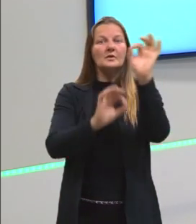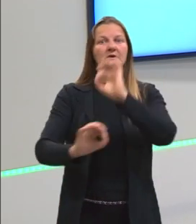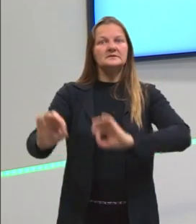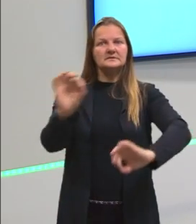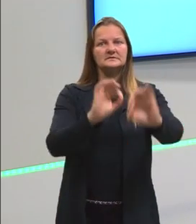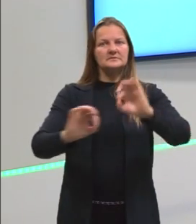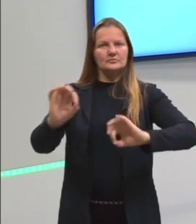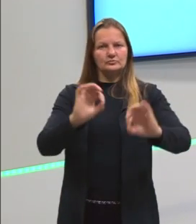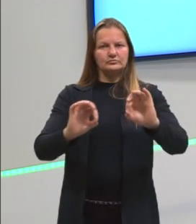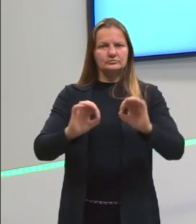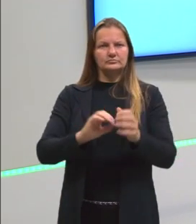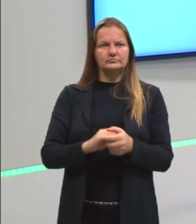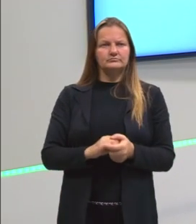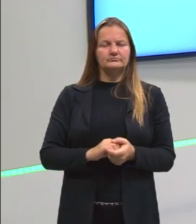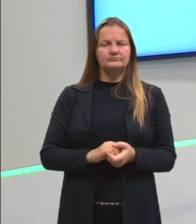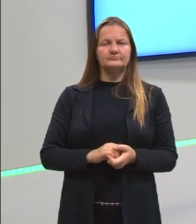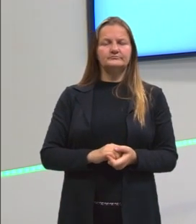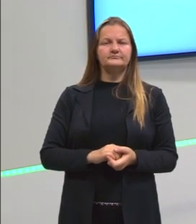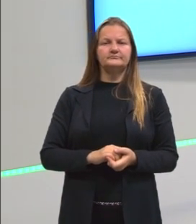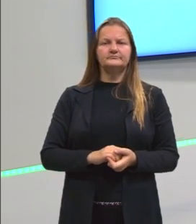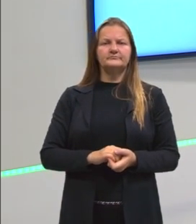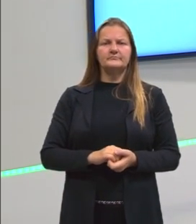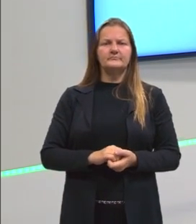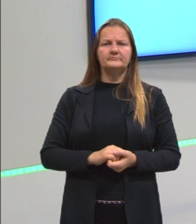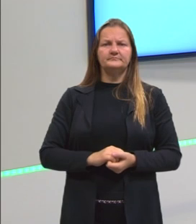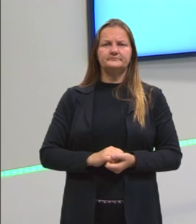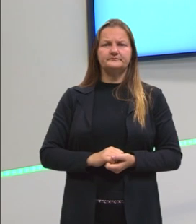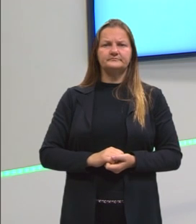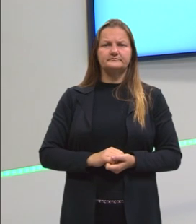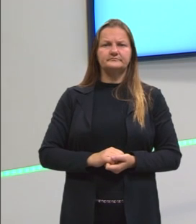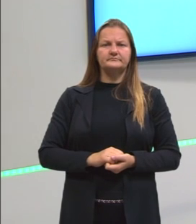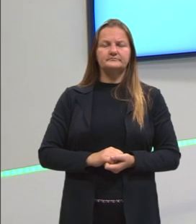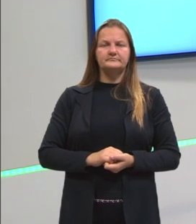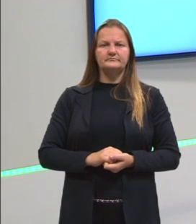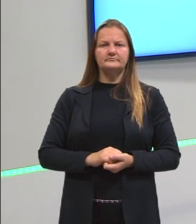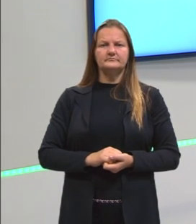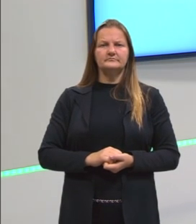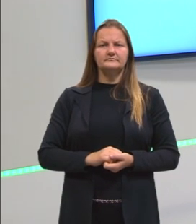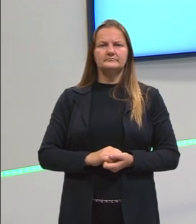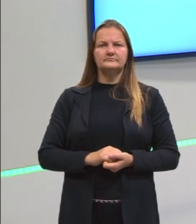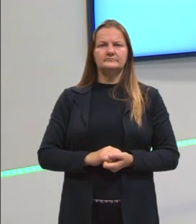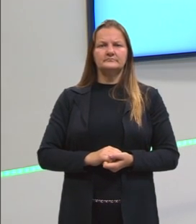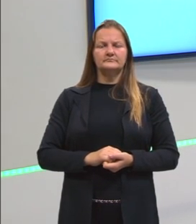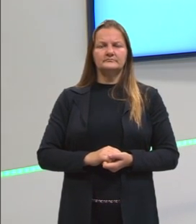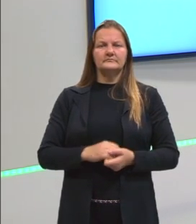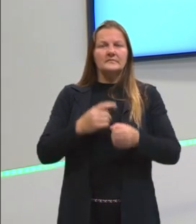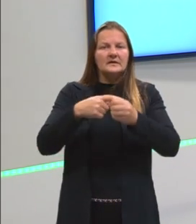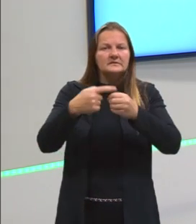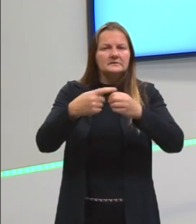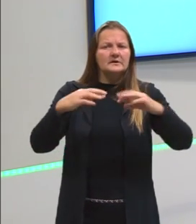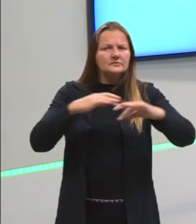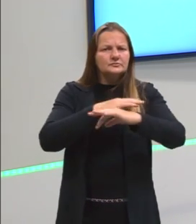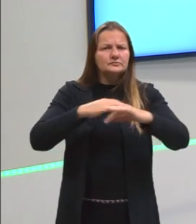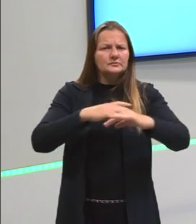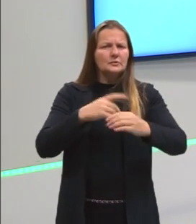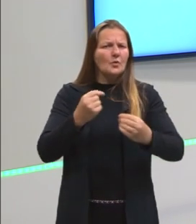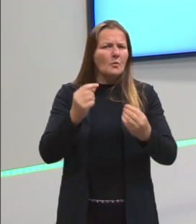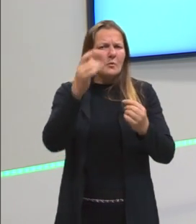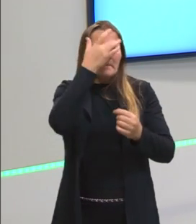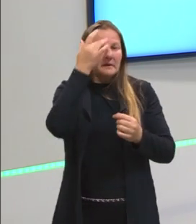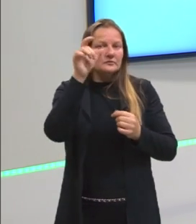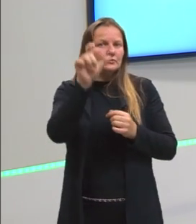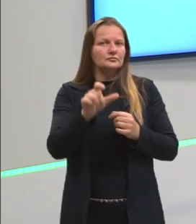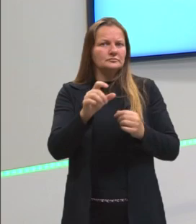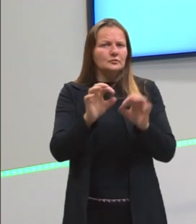quantidade enorme de pessoas morando nessas, nesses aglomerados aí urbanos, tá, meninos e meninas? Então,